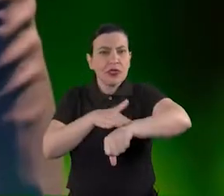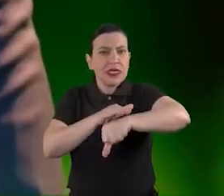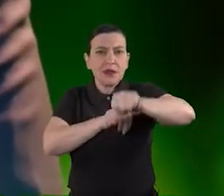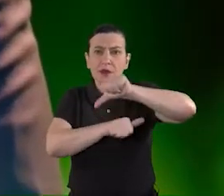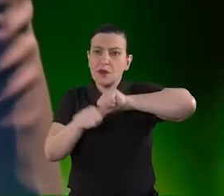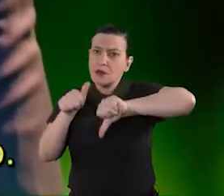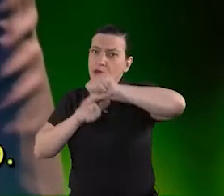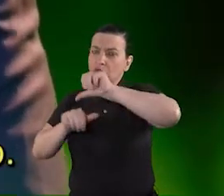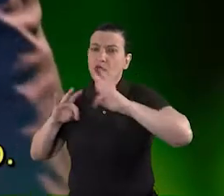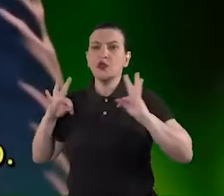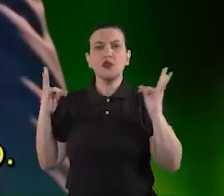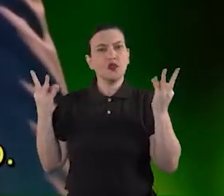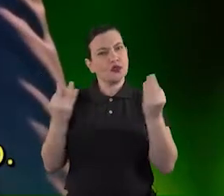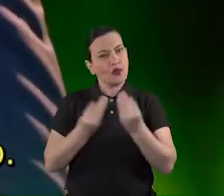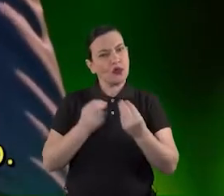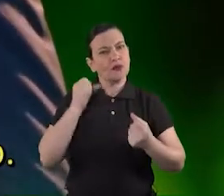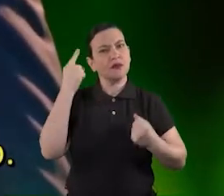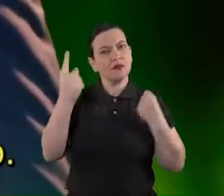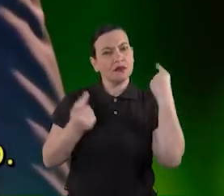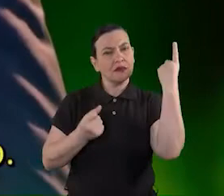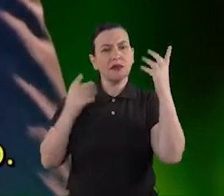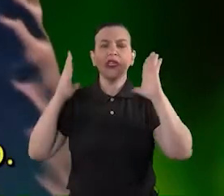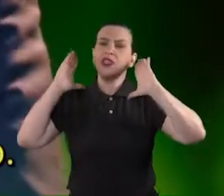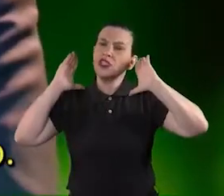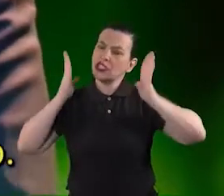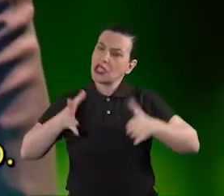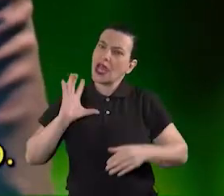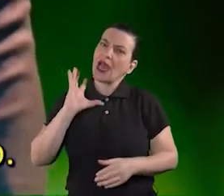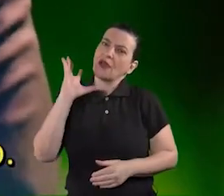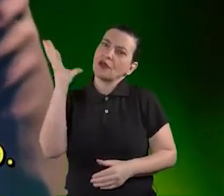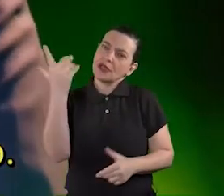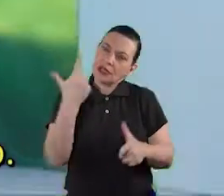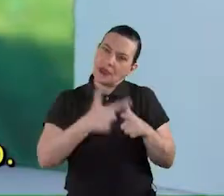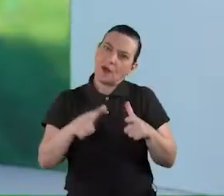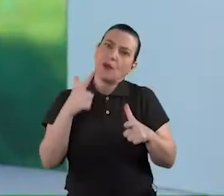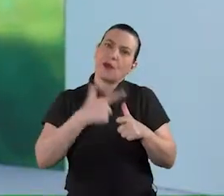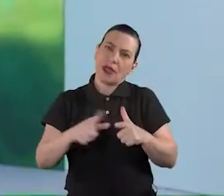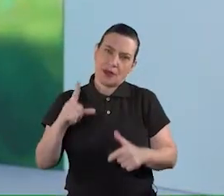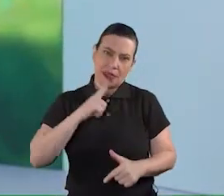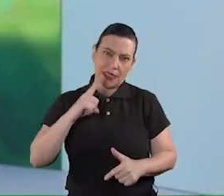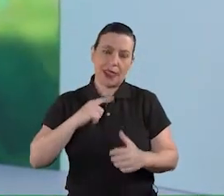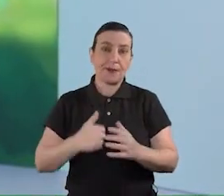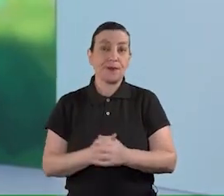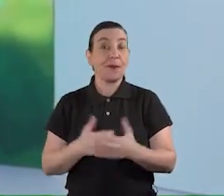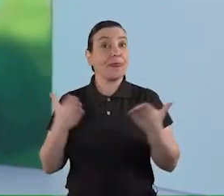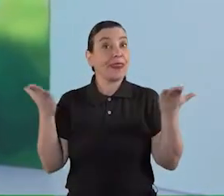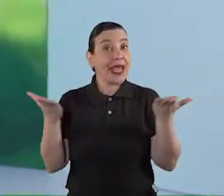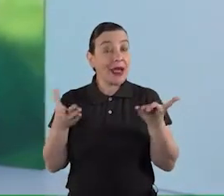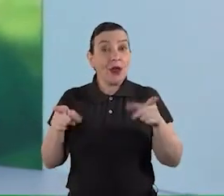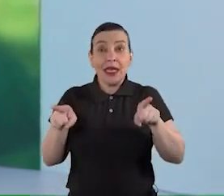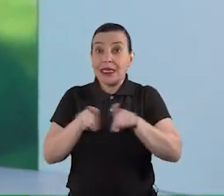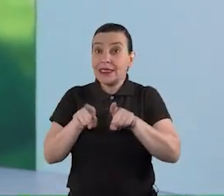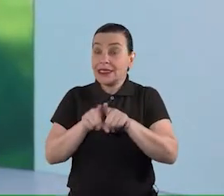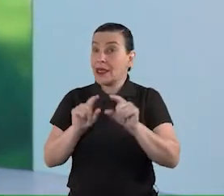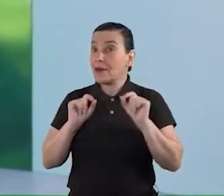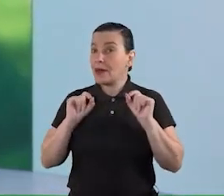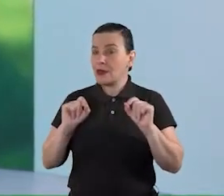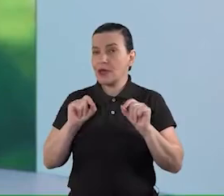de tecidos todos nós uma vez ou outra já passamos por esse tipo de situação agora também passamos por esse